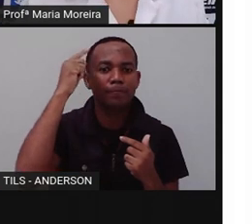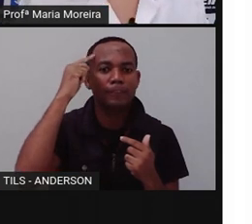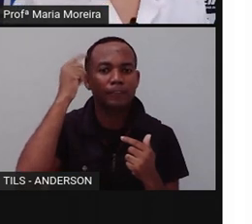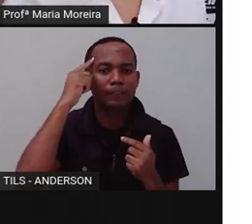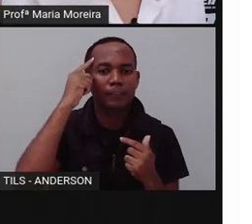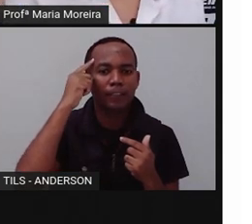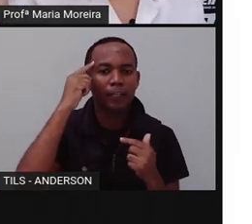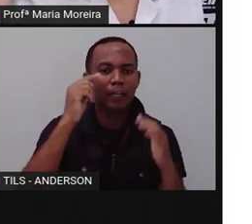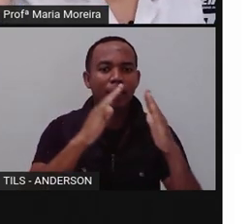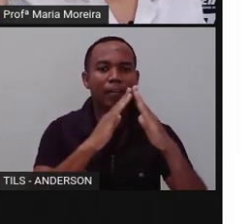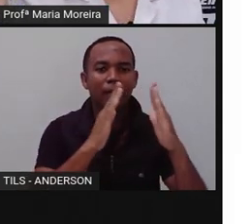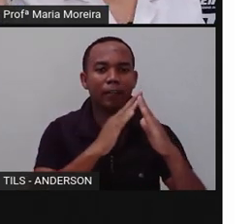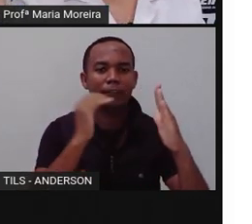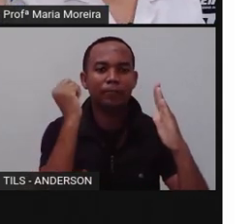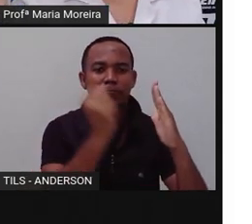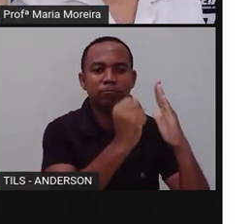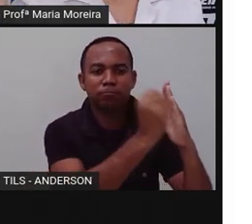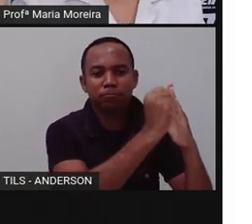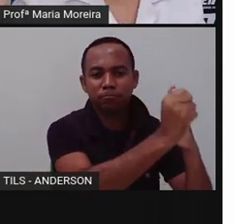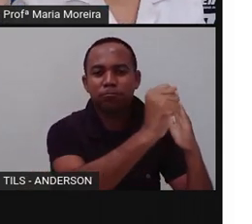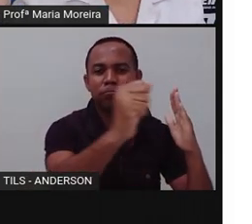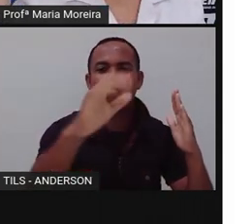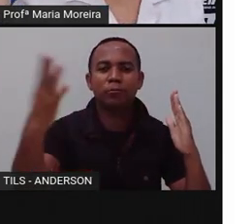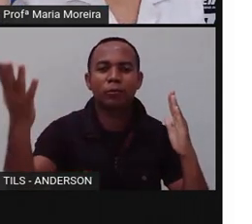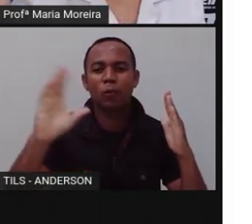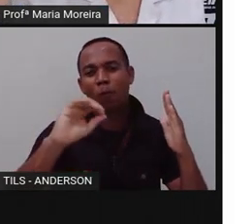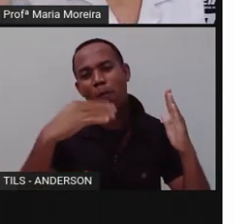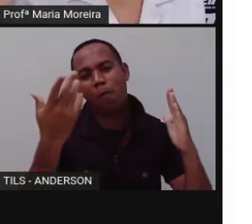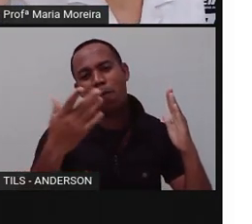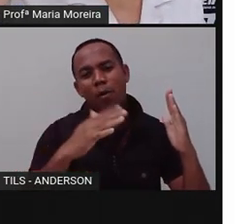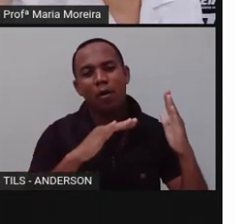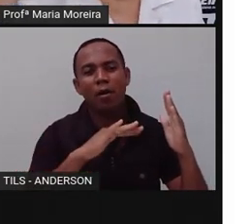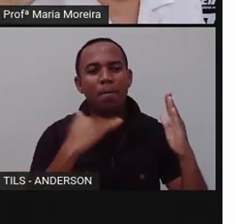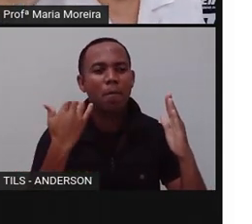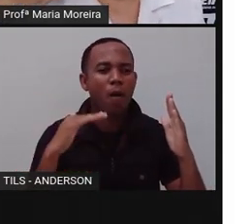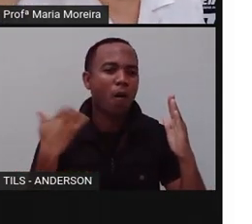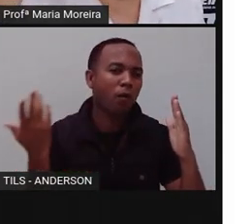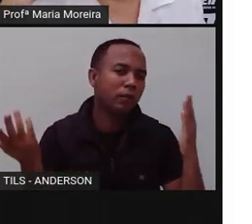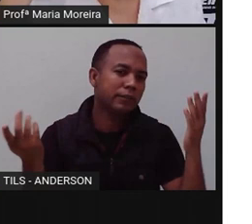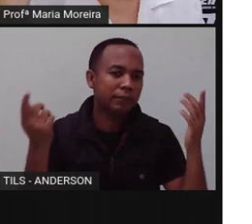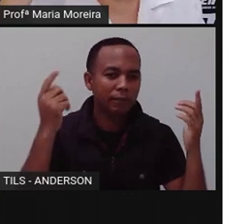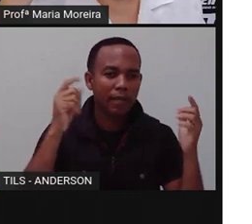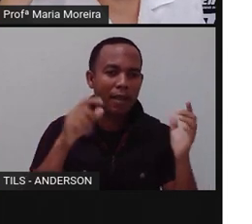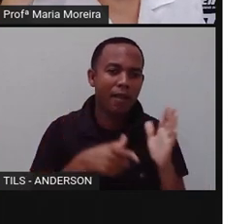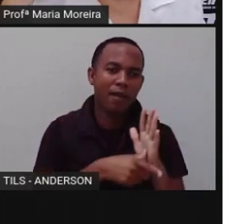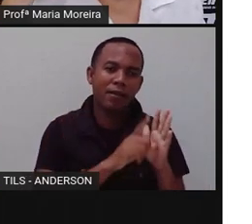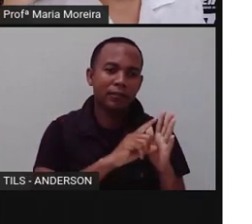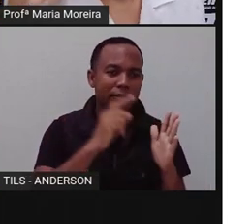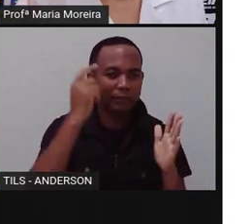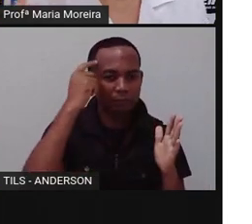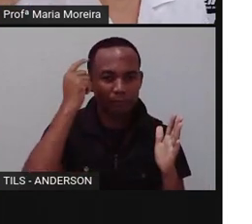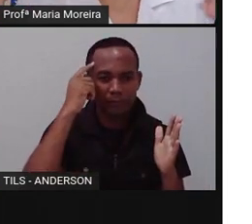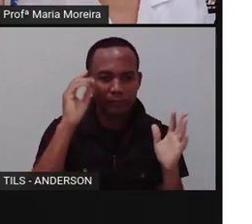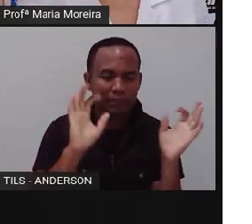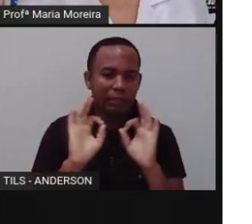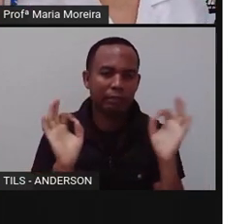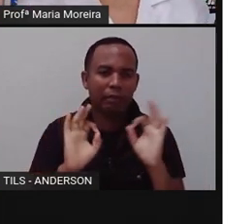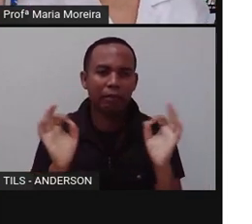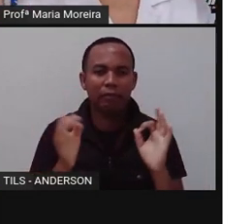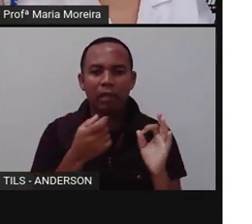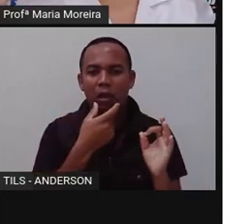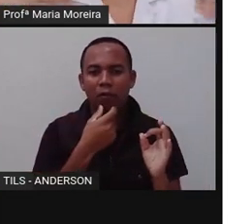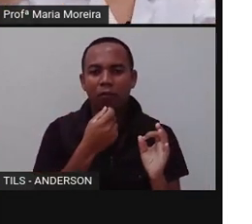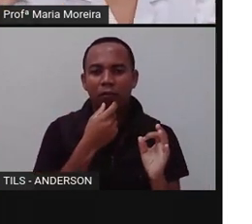pensar. Que foi aquela charge que a gente viu, né? Na aula de linguagens. O homem que você deveria pensar sobre essa proteção, ele acaba